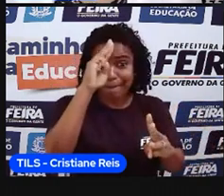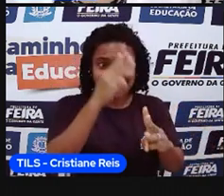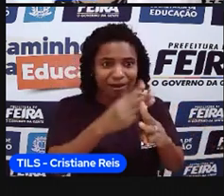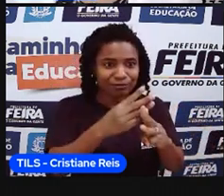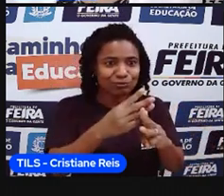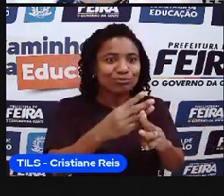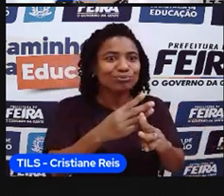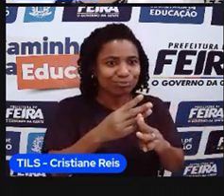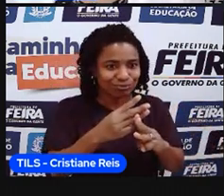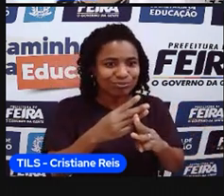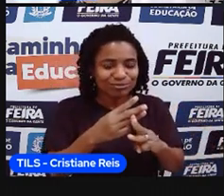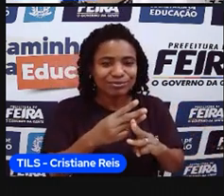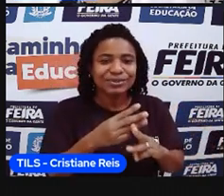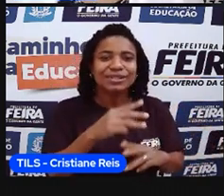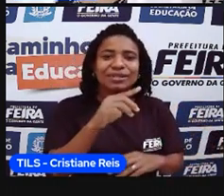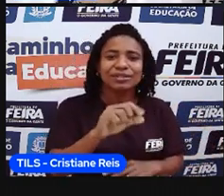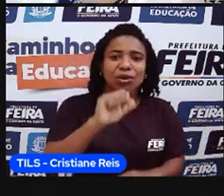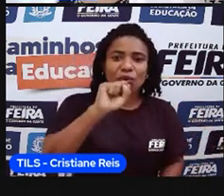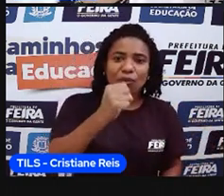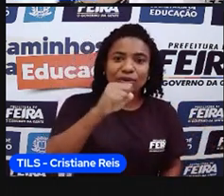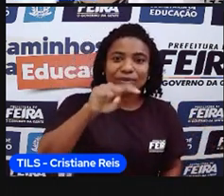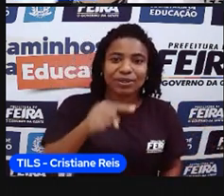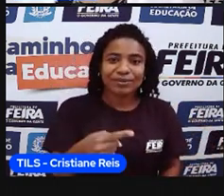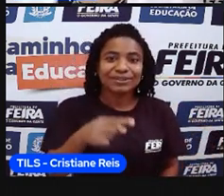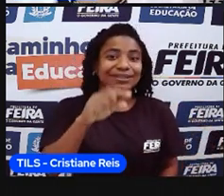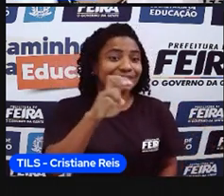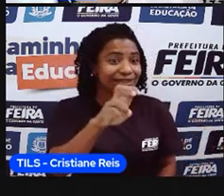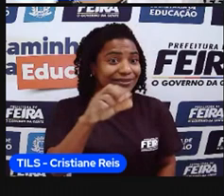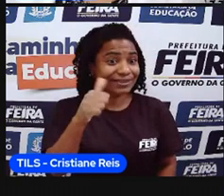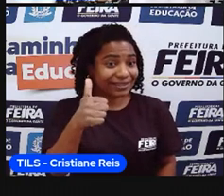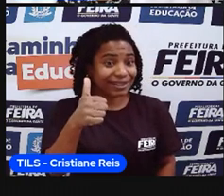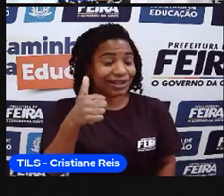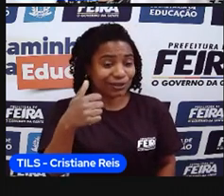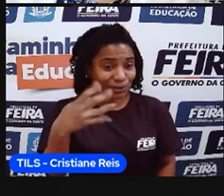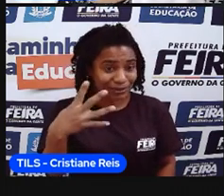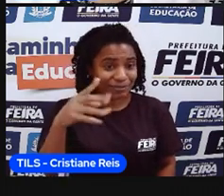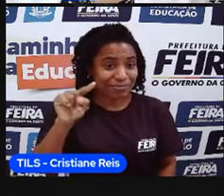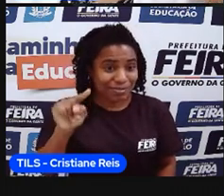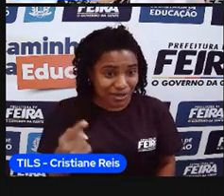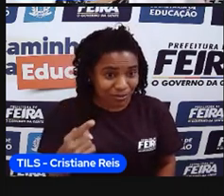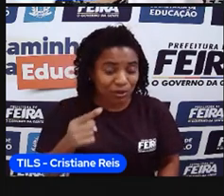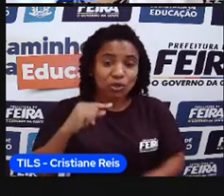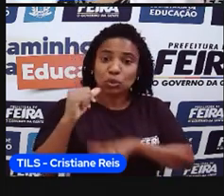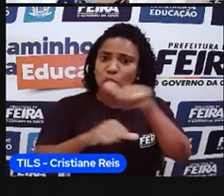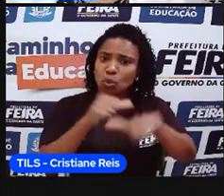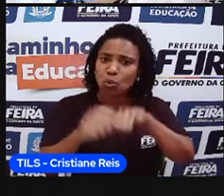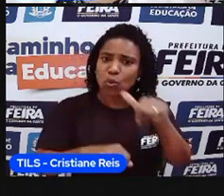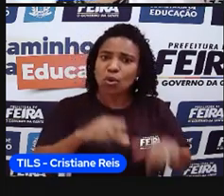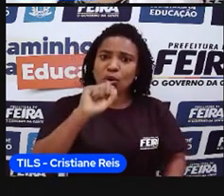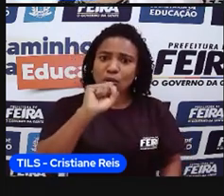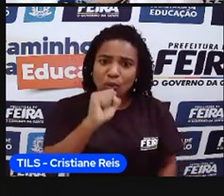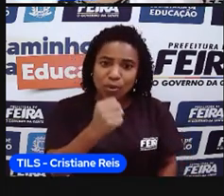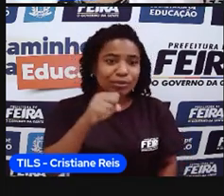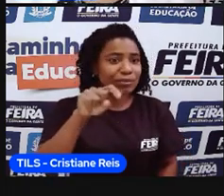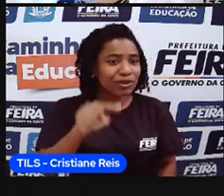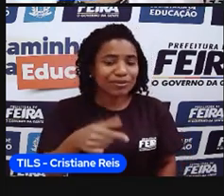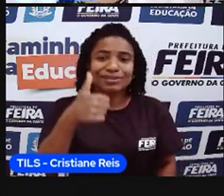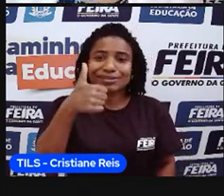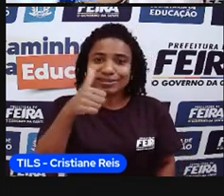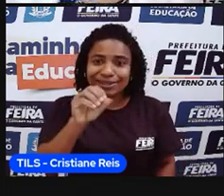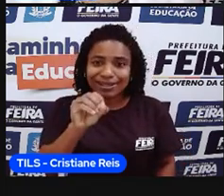É que nós mudamos de 8 milhões 514 mil para 8 milhões 510 mil